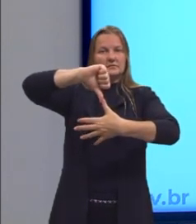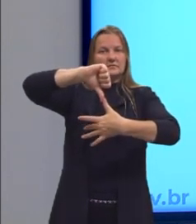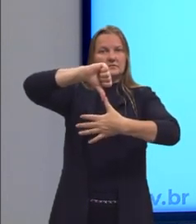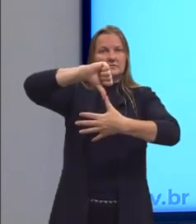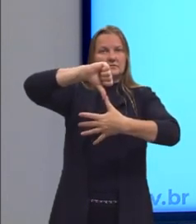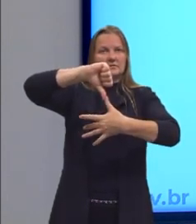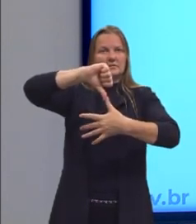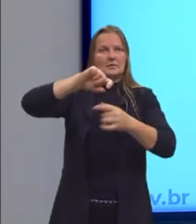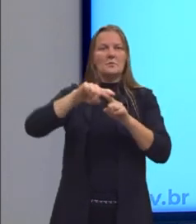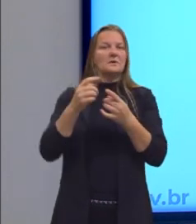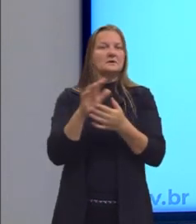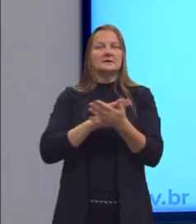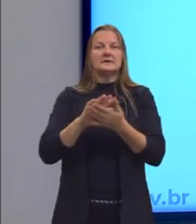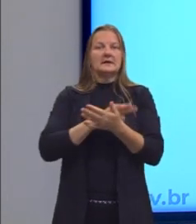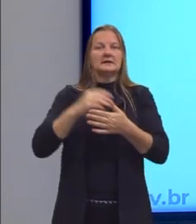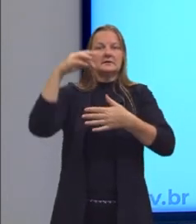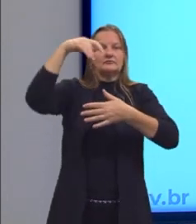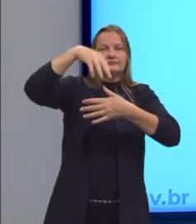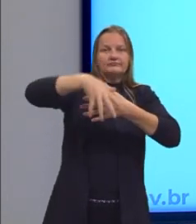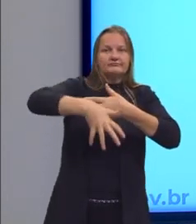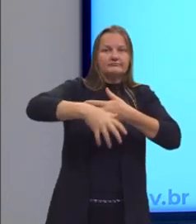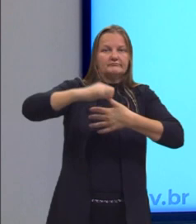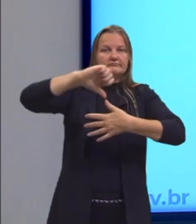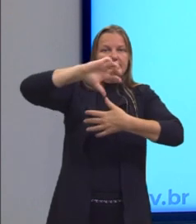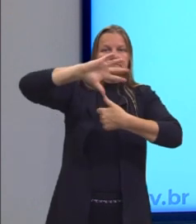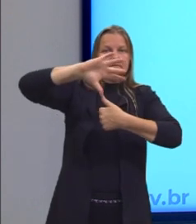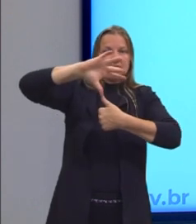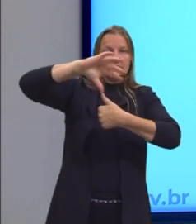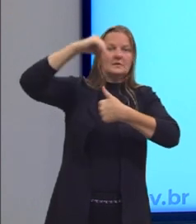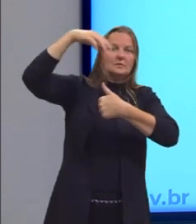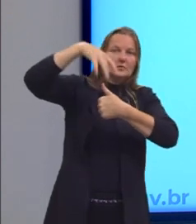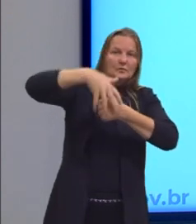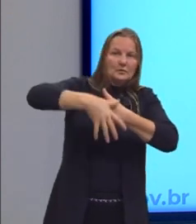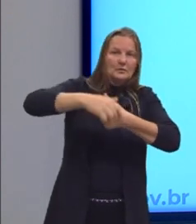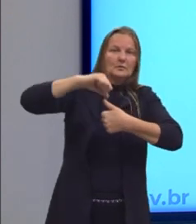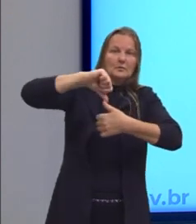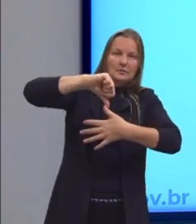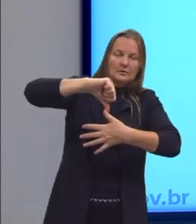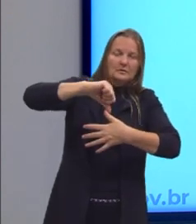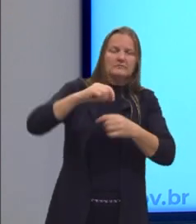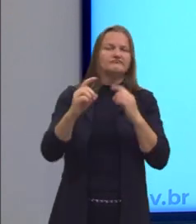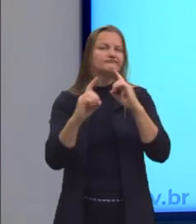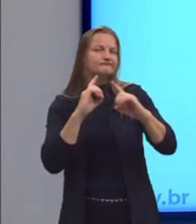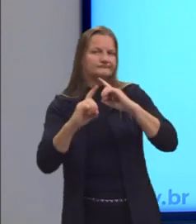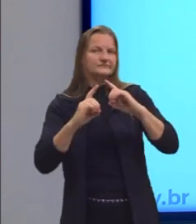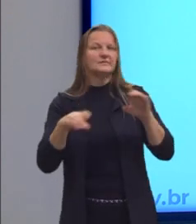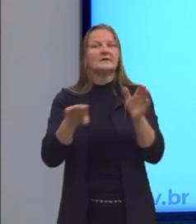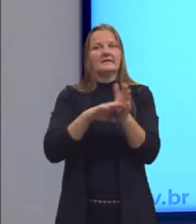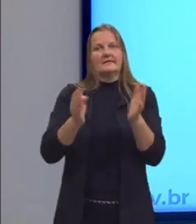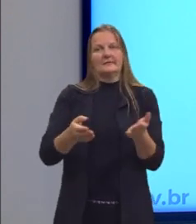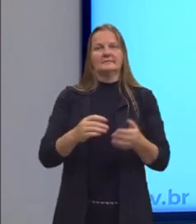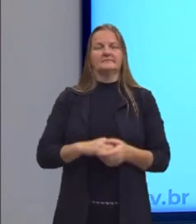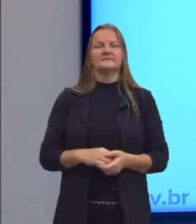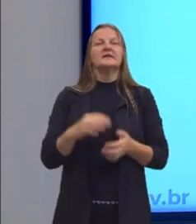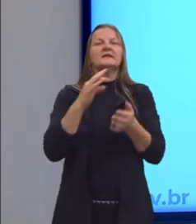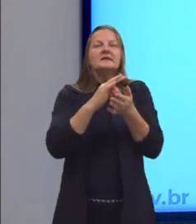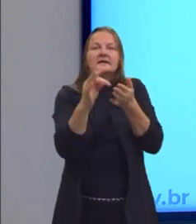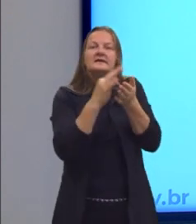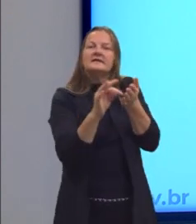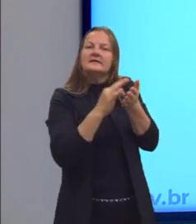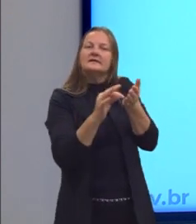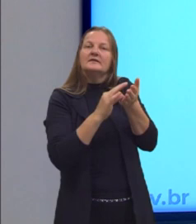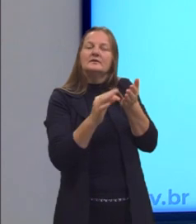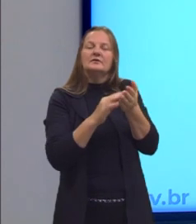América do Norte? Então, essas teorias ainda estão em discussão, como eu disse para vocês. E se tem teorias que elas